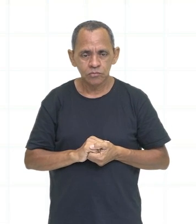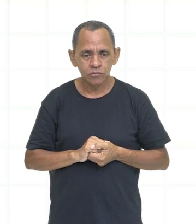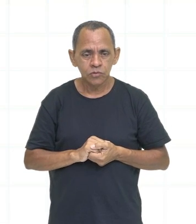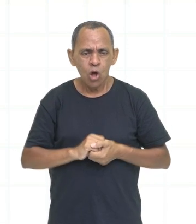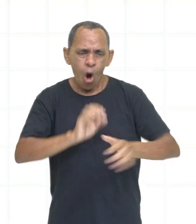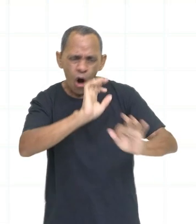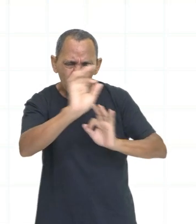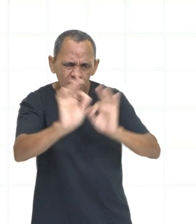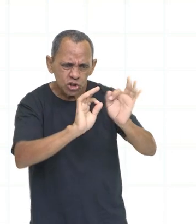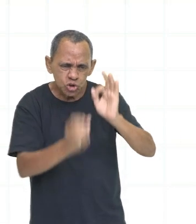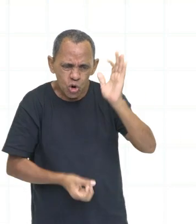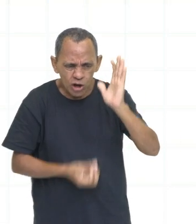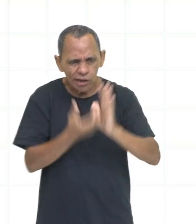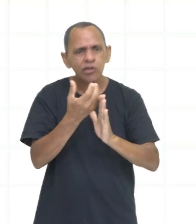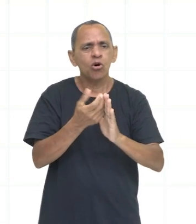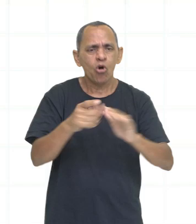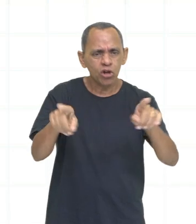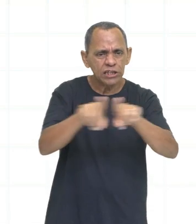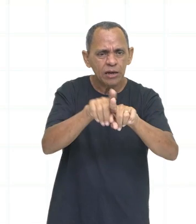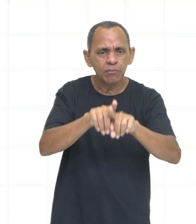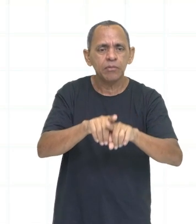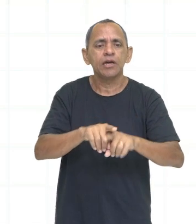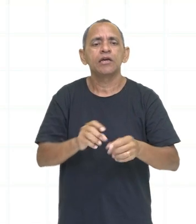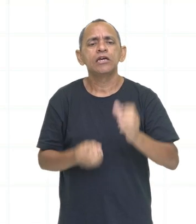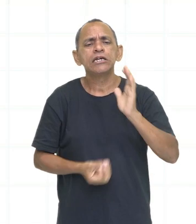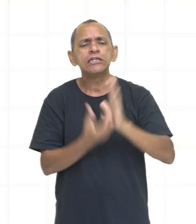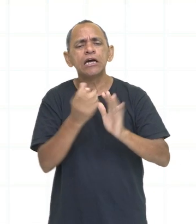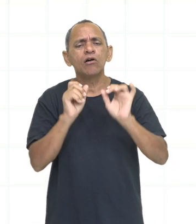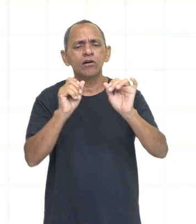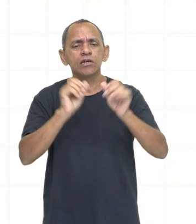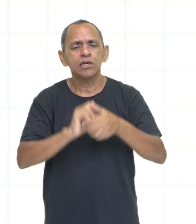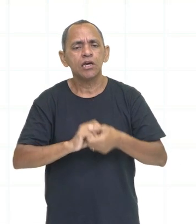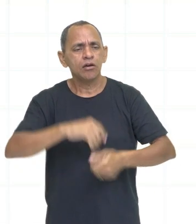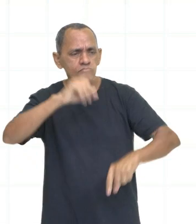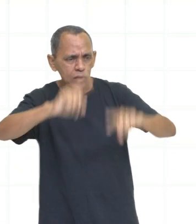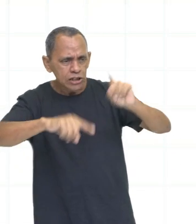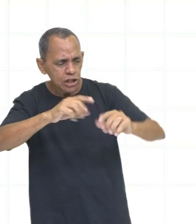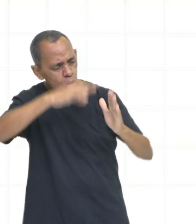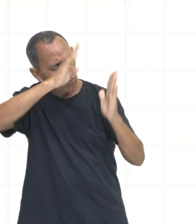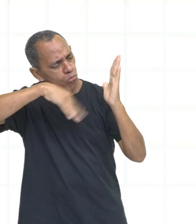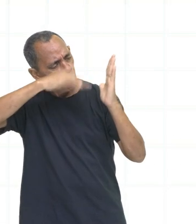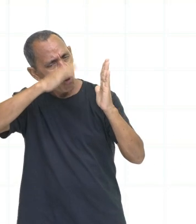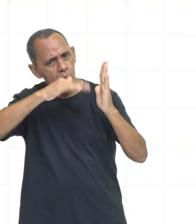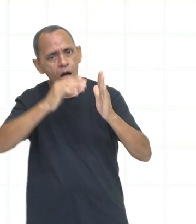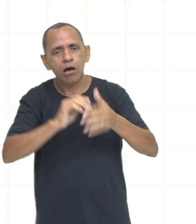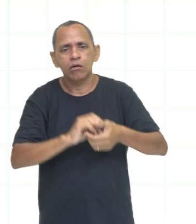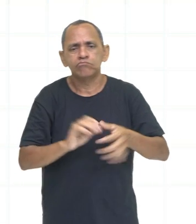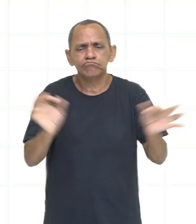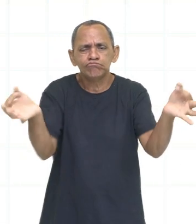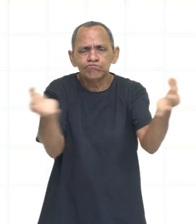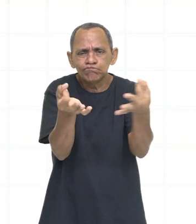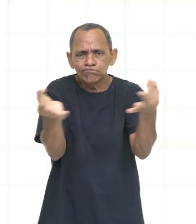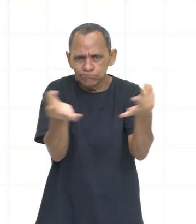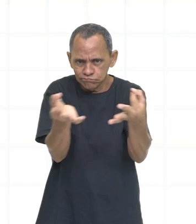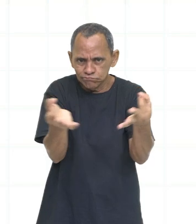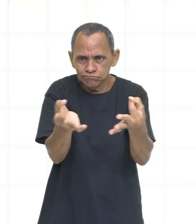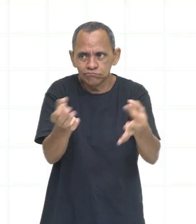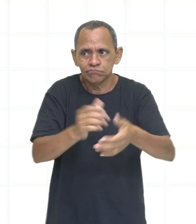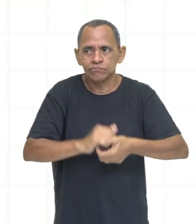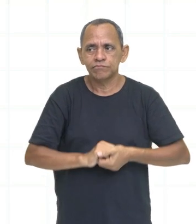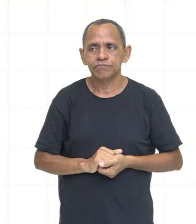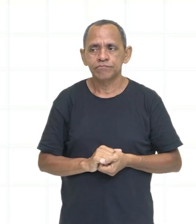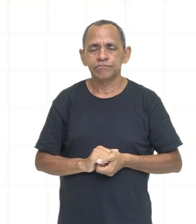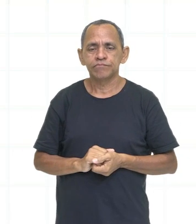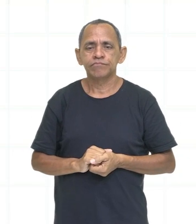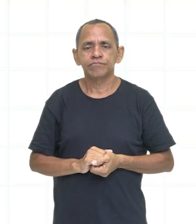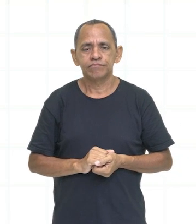sozinho para criar uma obra-prima, certo? E aí, no outro exemplo, nós temos... She solved